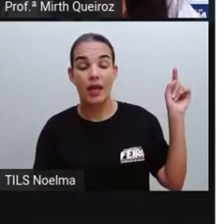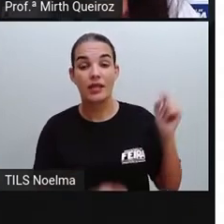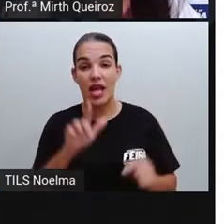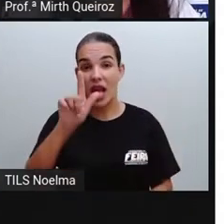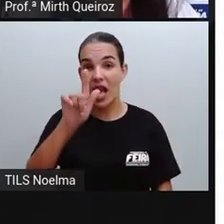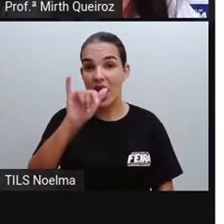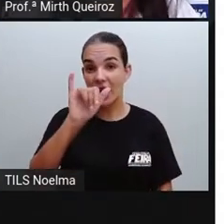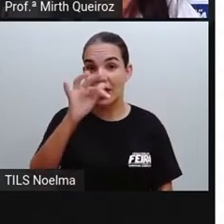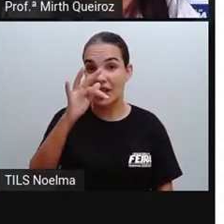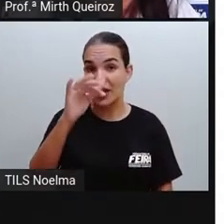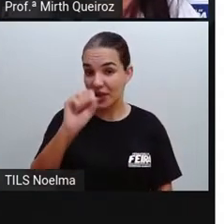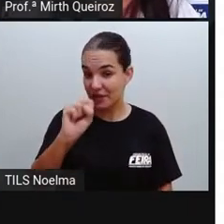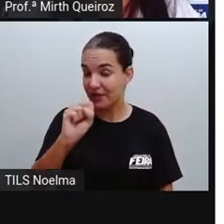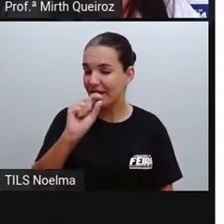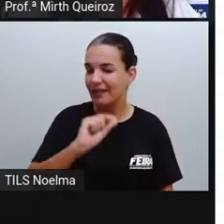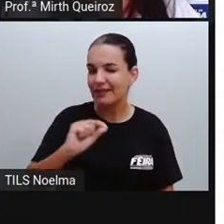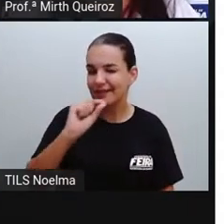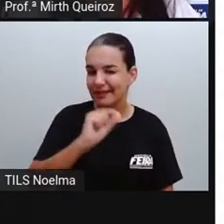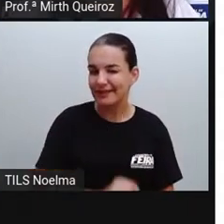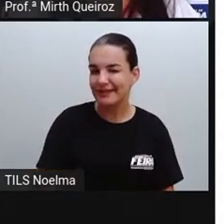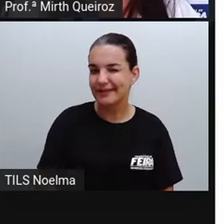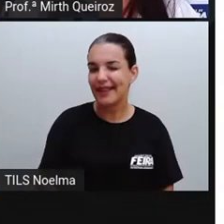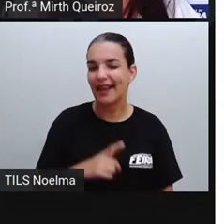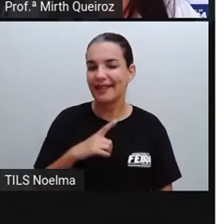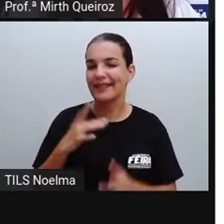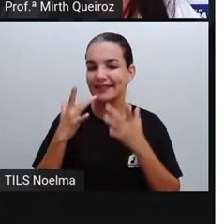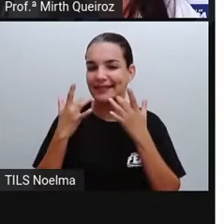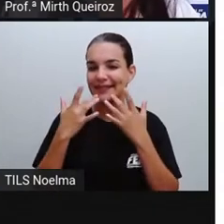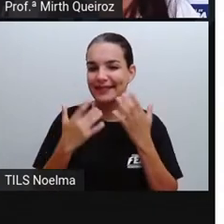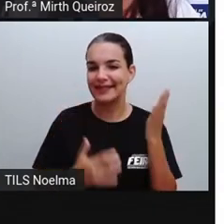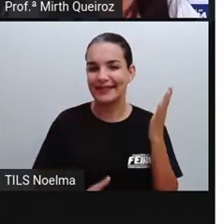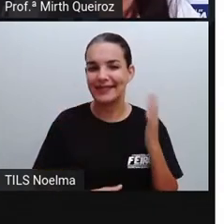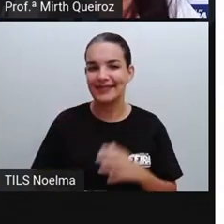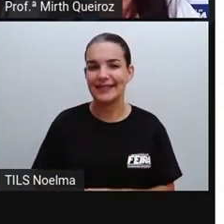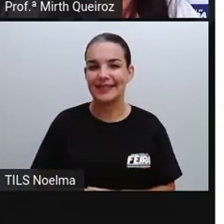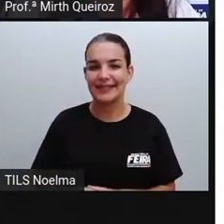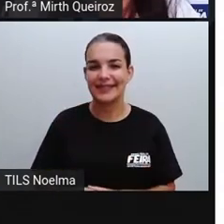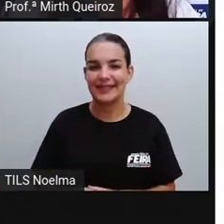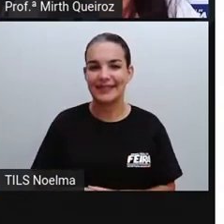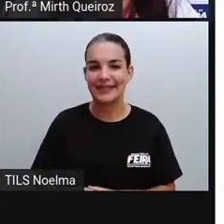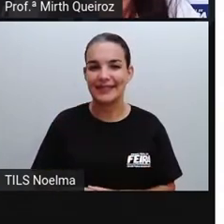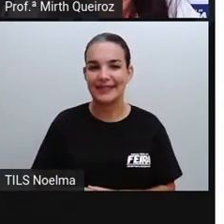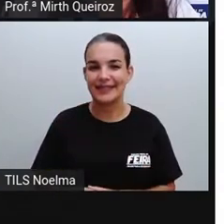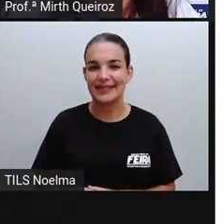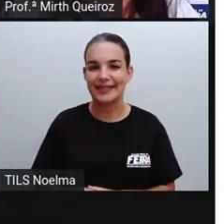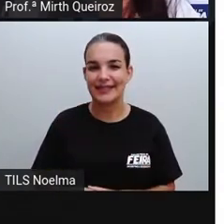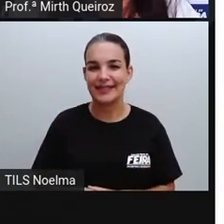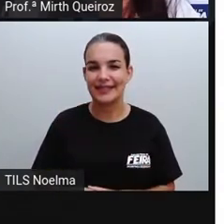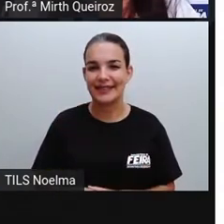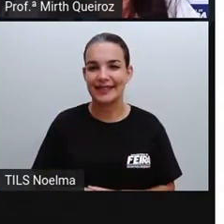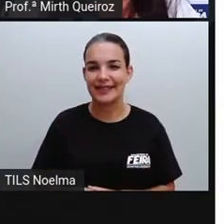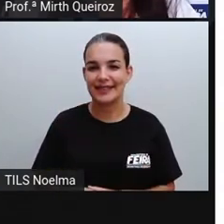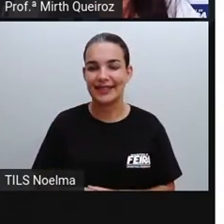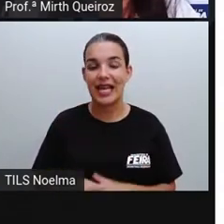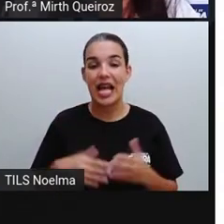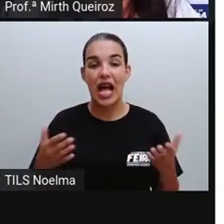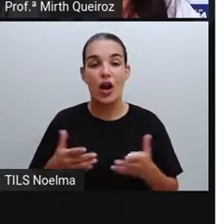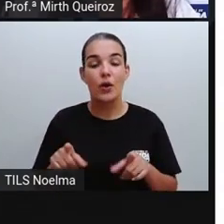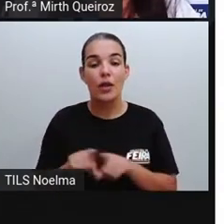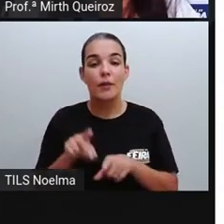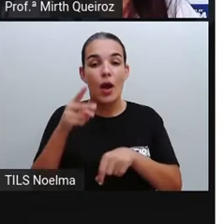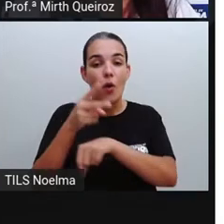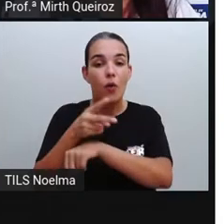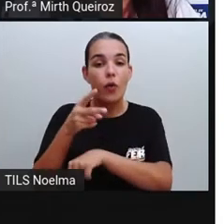ele é um tipo de infográfico animado, certo? E o vídeo que a gente vai acabar de ver aqui, que é o que a gente vai